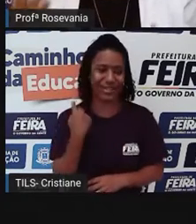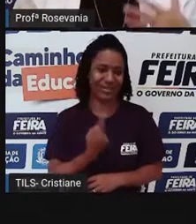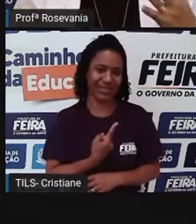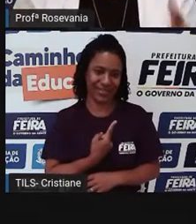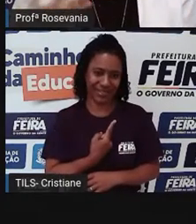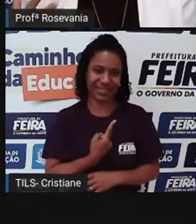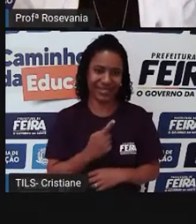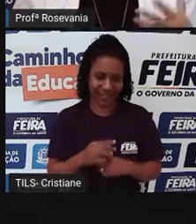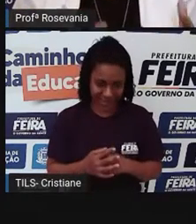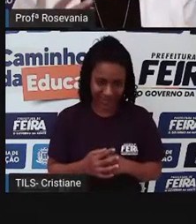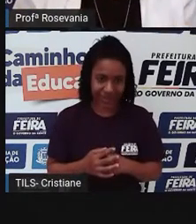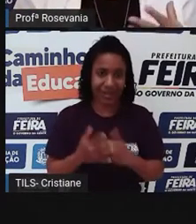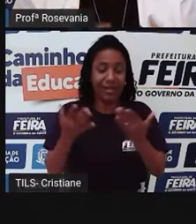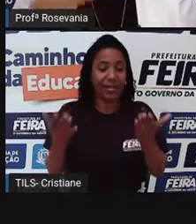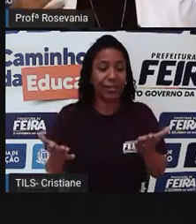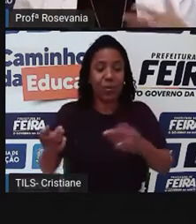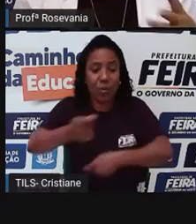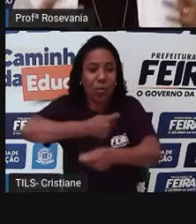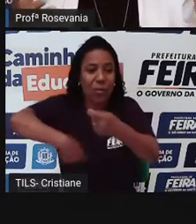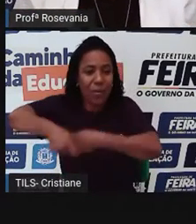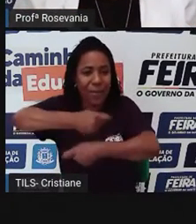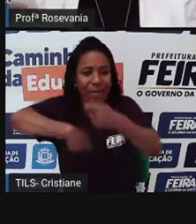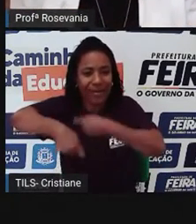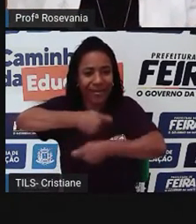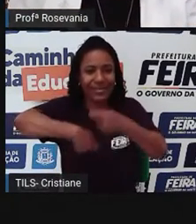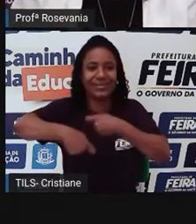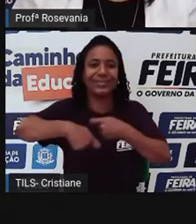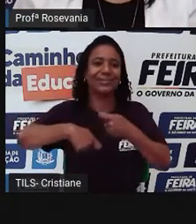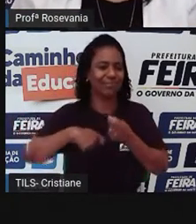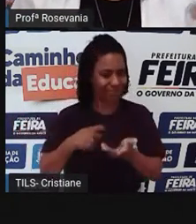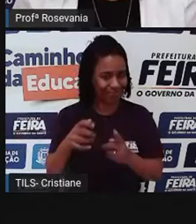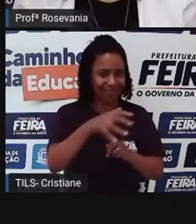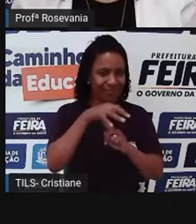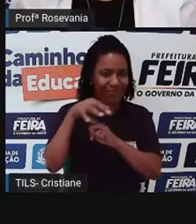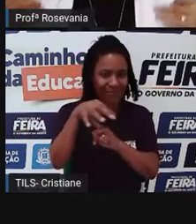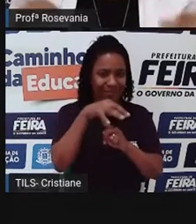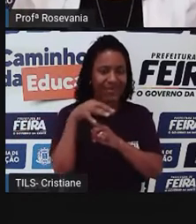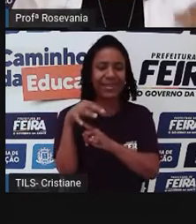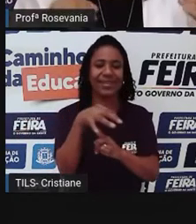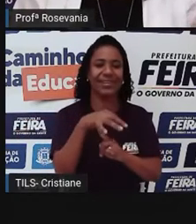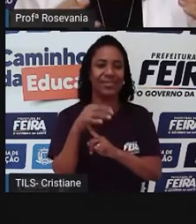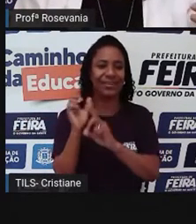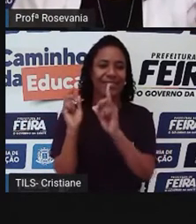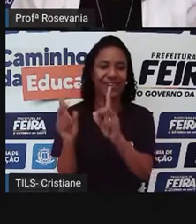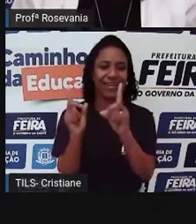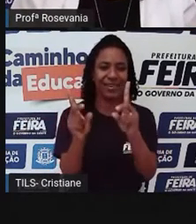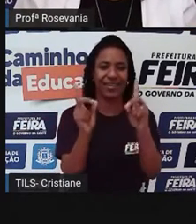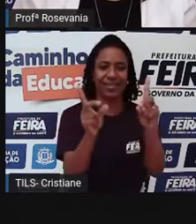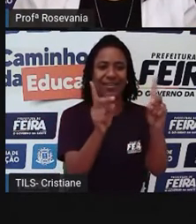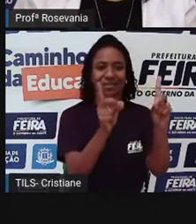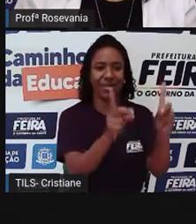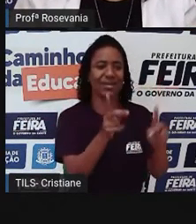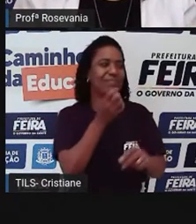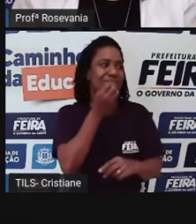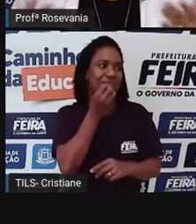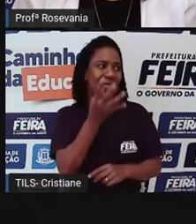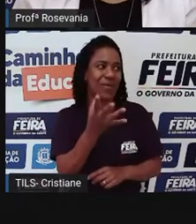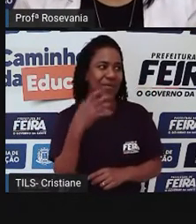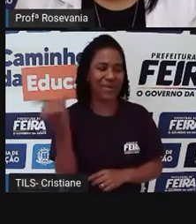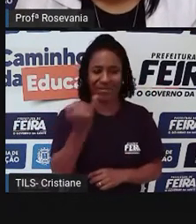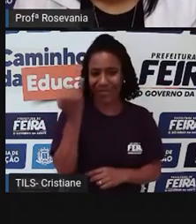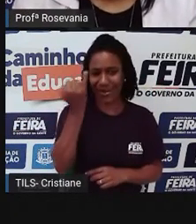por mais que melhore o comércio, uma série de coisas, a gente percebe que a feira, ela continua fazendo parte da nossa história,